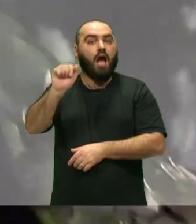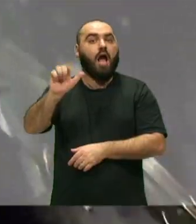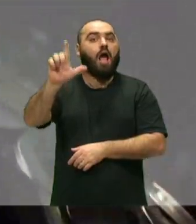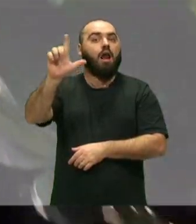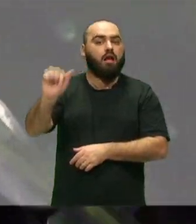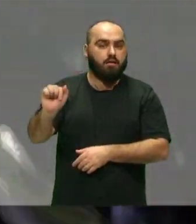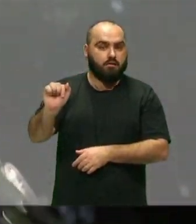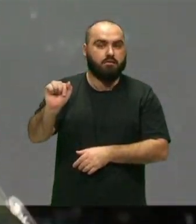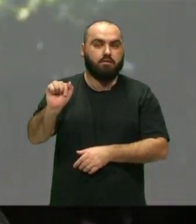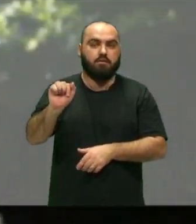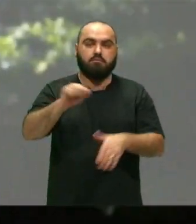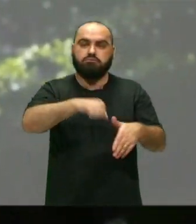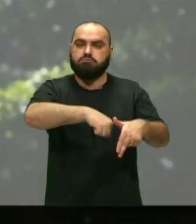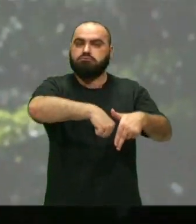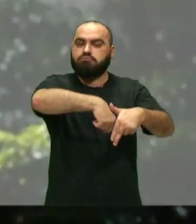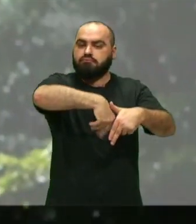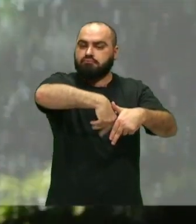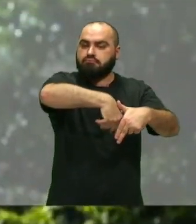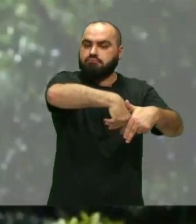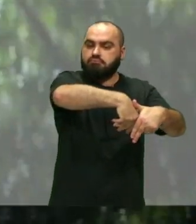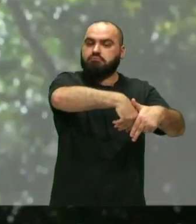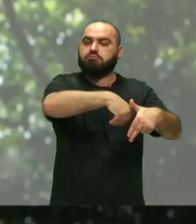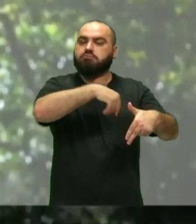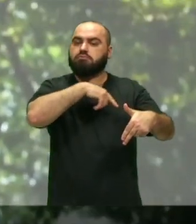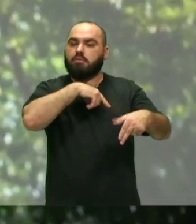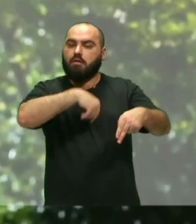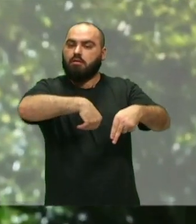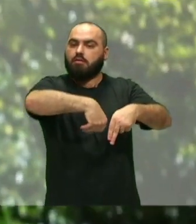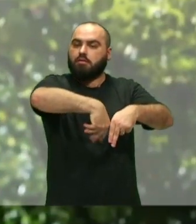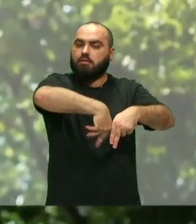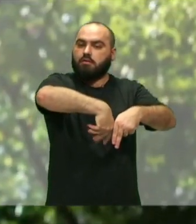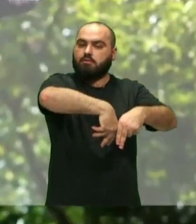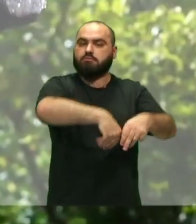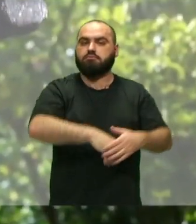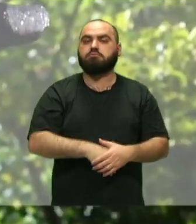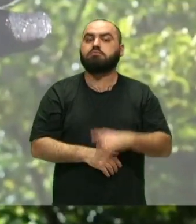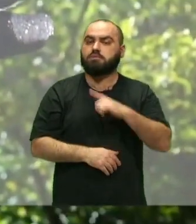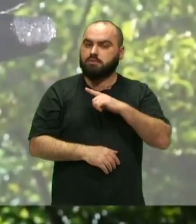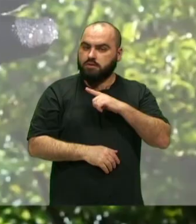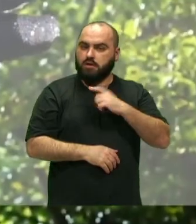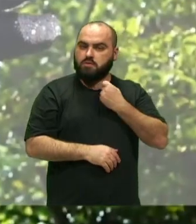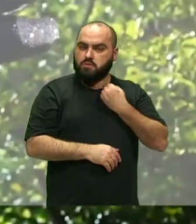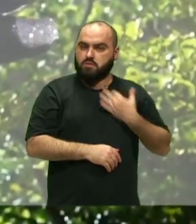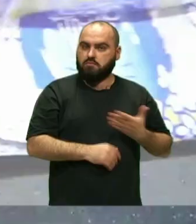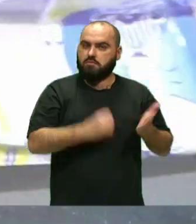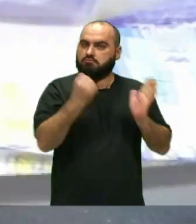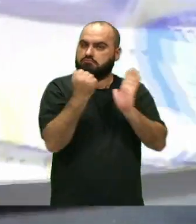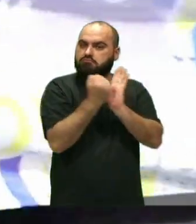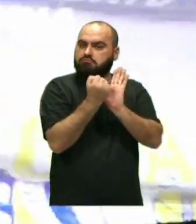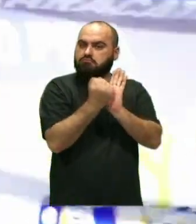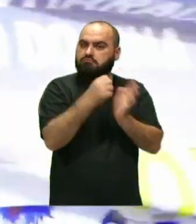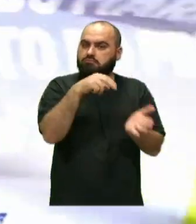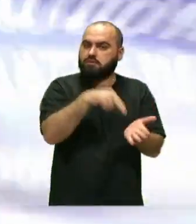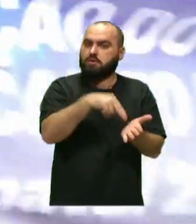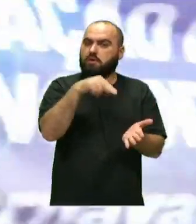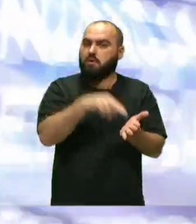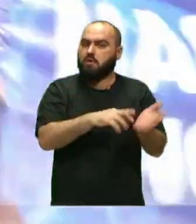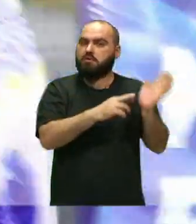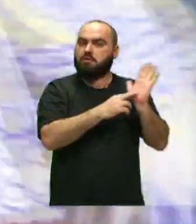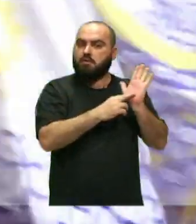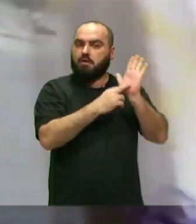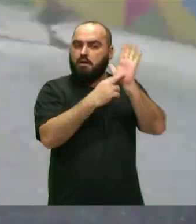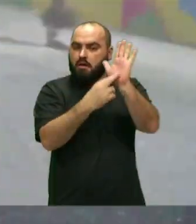ala dos espacistas Também tem Tem a pontuação Também Tem regras A ser